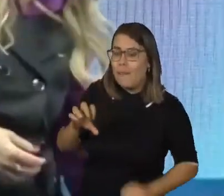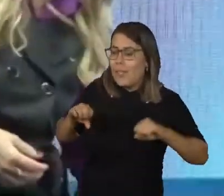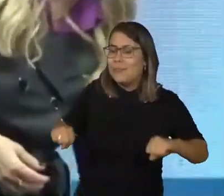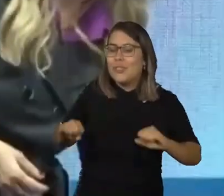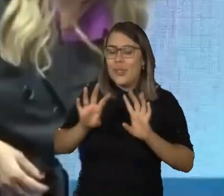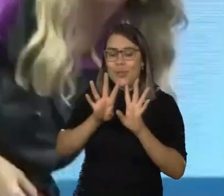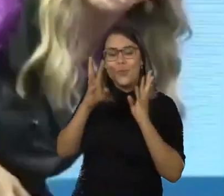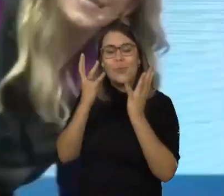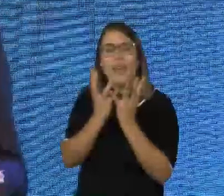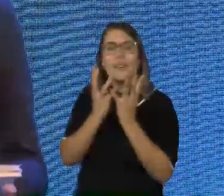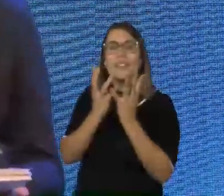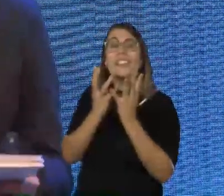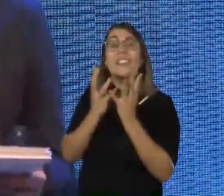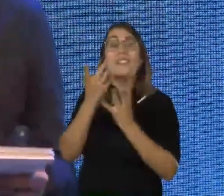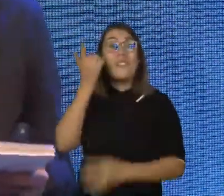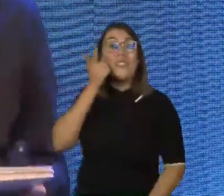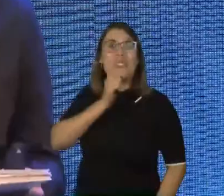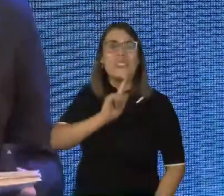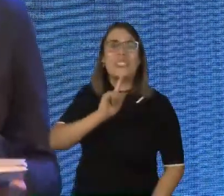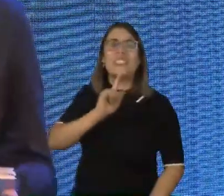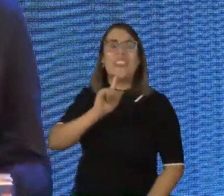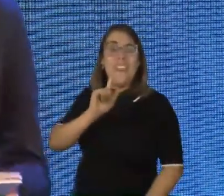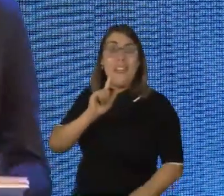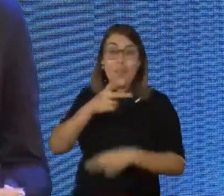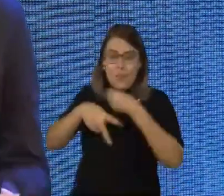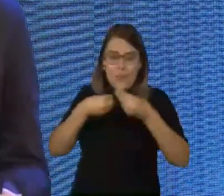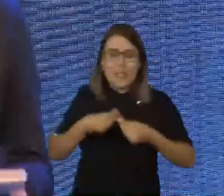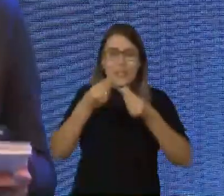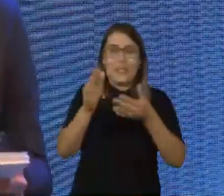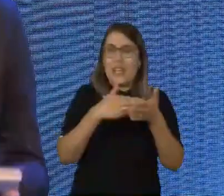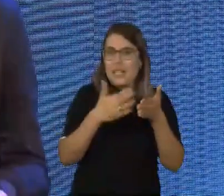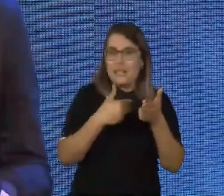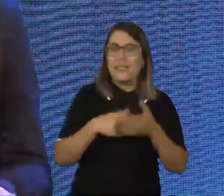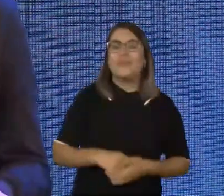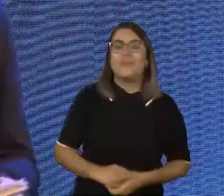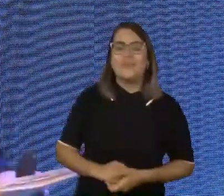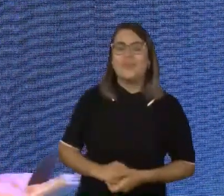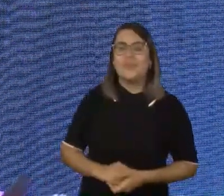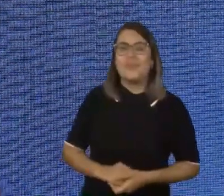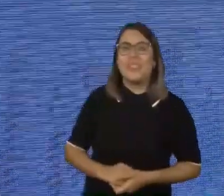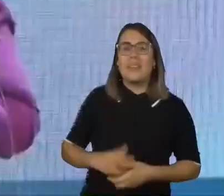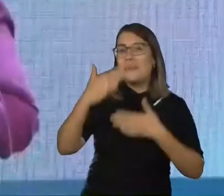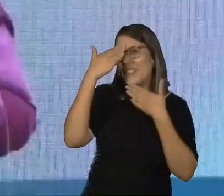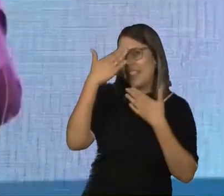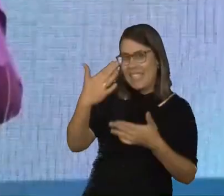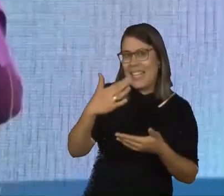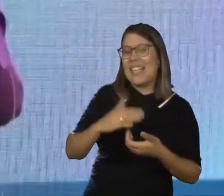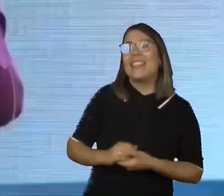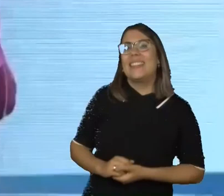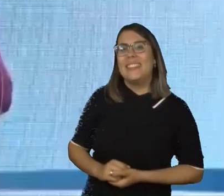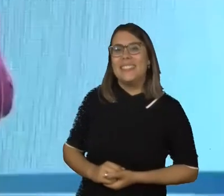enviar para comprovar para o Cromossomo 21 e também para o Tânia Zambon Oficial, que você vai estar ganhando esse livro em PDF. Obrigado, Tânia. Que Deus te